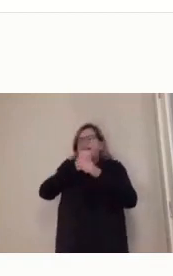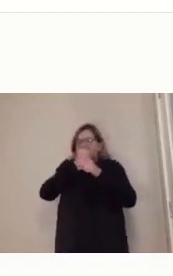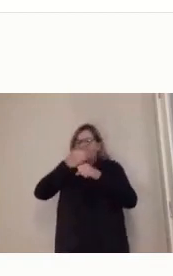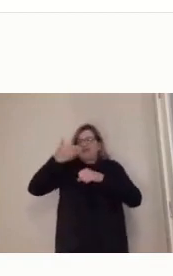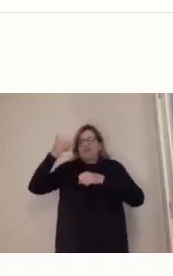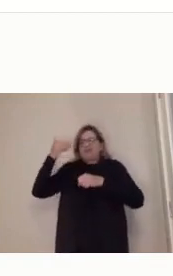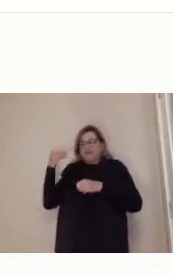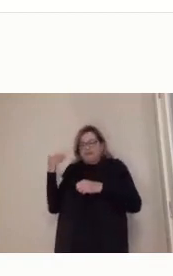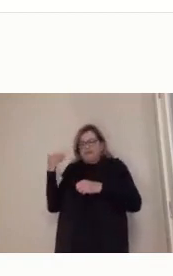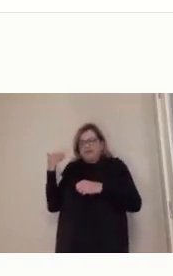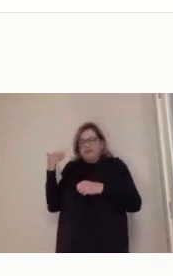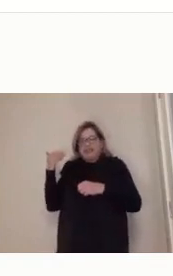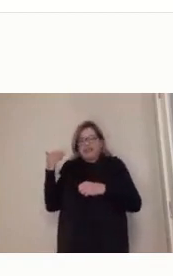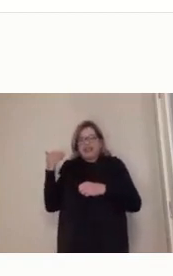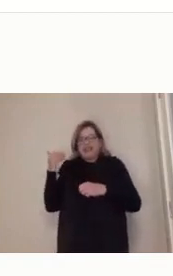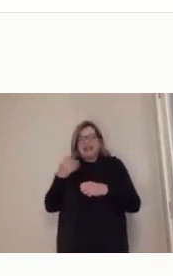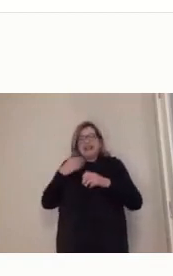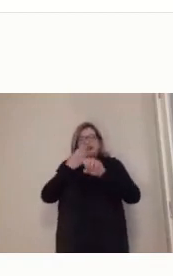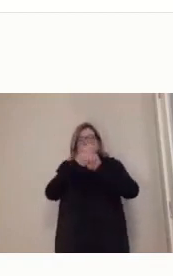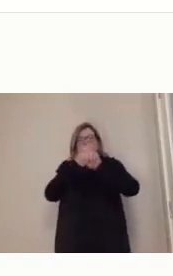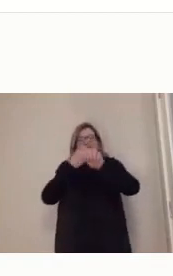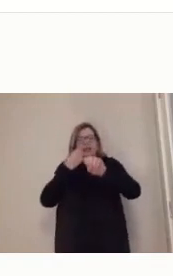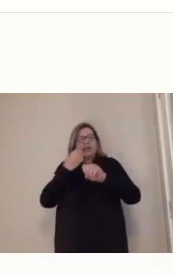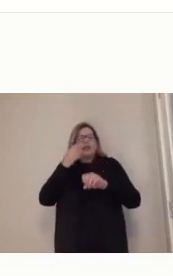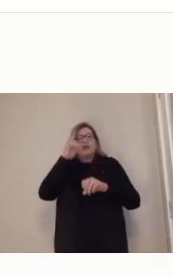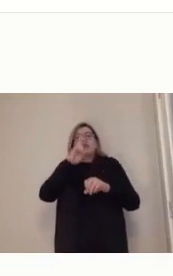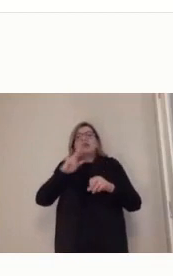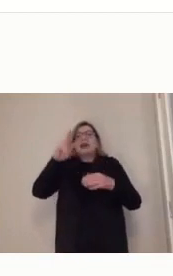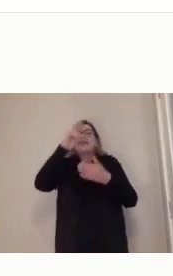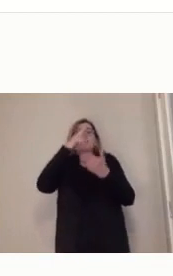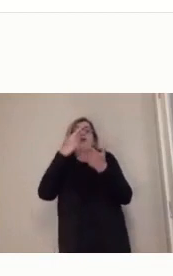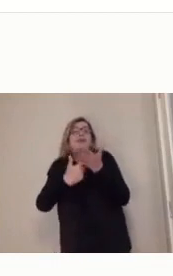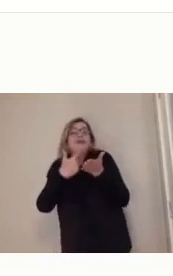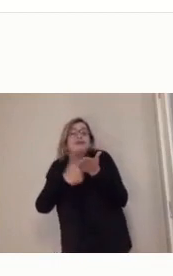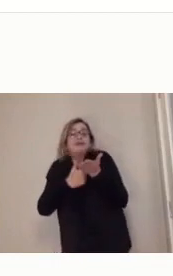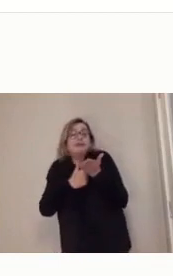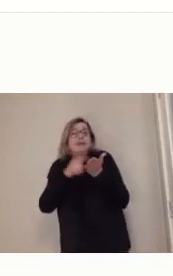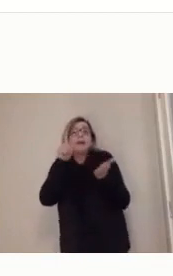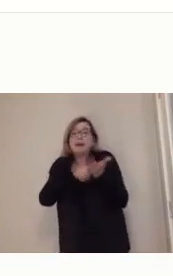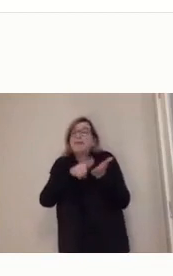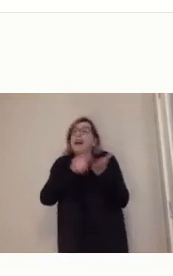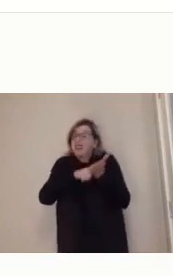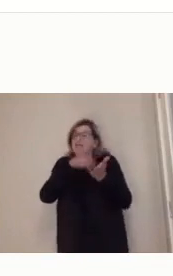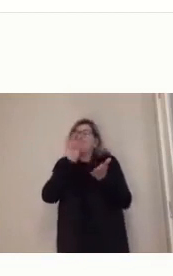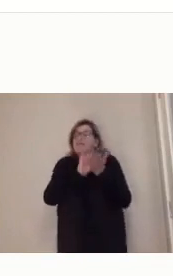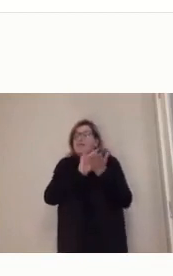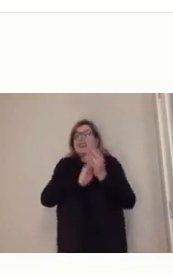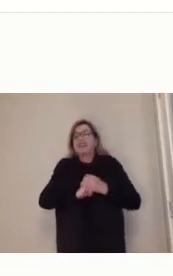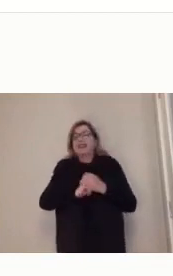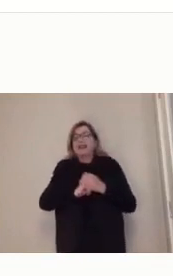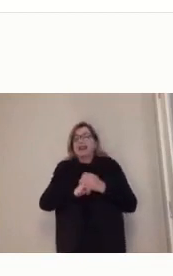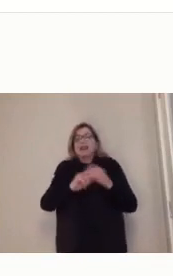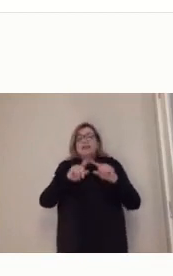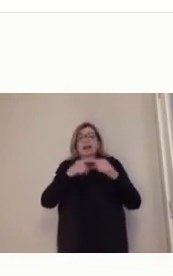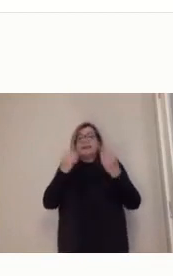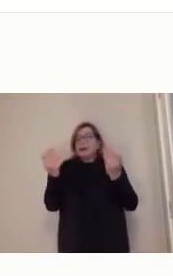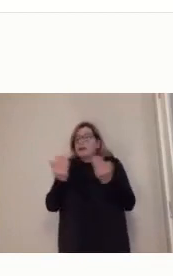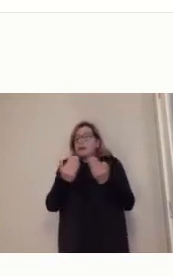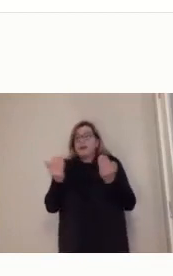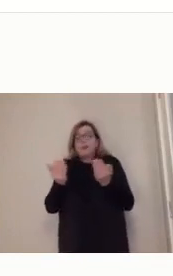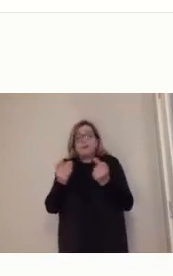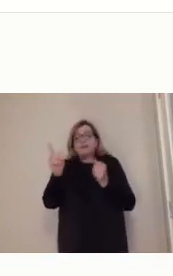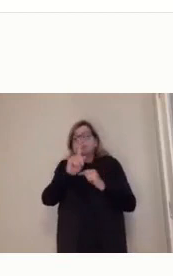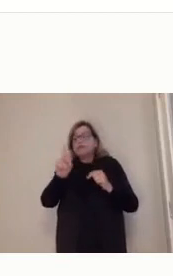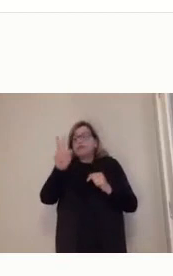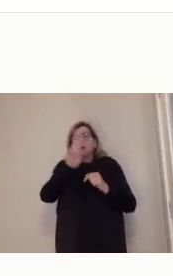lá para cá, a gente não tem usado mais o livro impresso, porque a gente já percebeu de que os nossos alunos que vêm trabalhar com a gente com a educação à distância,